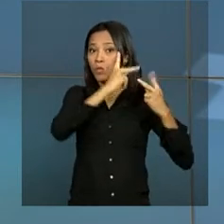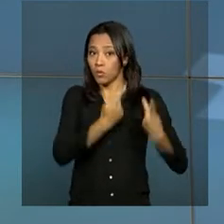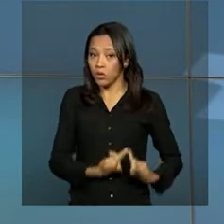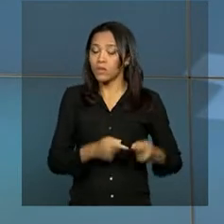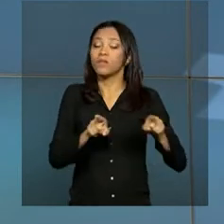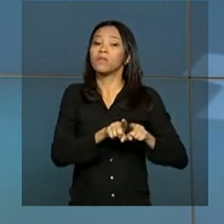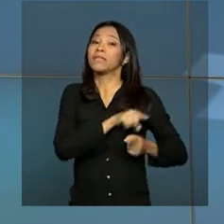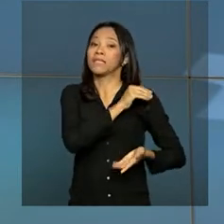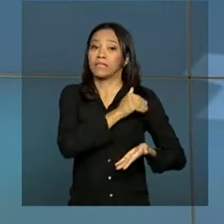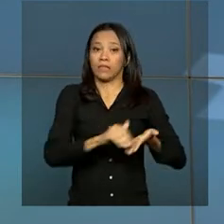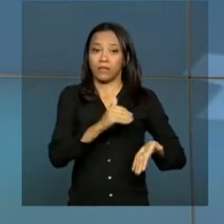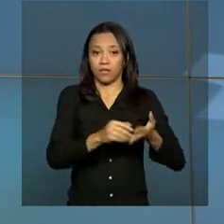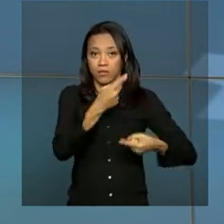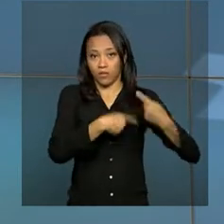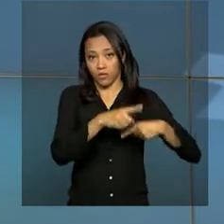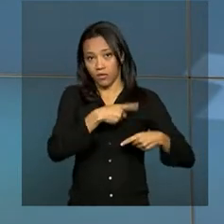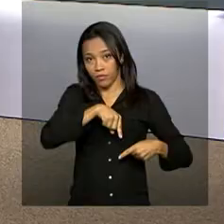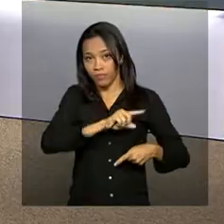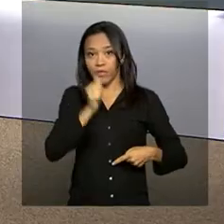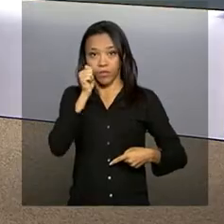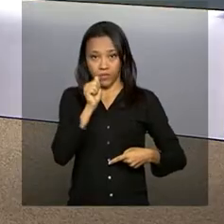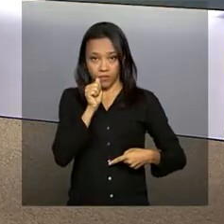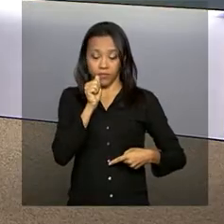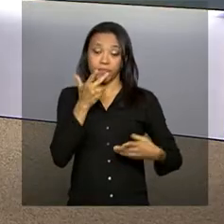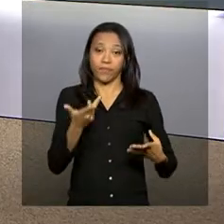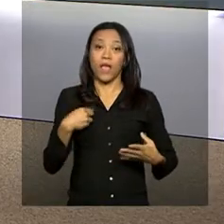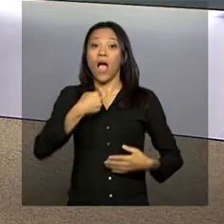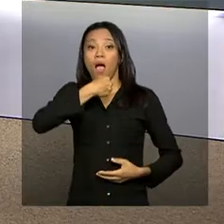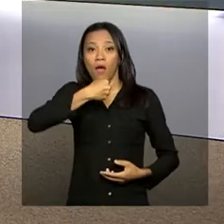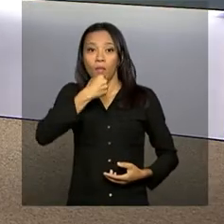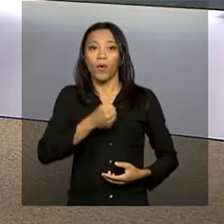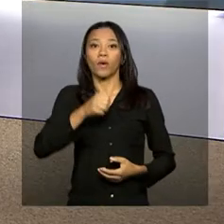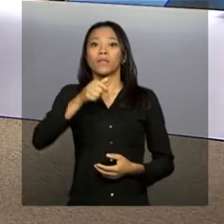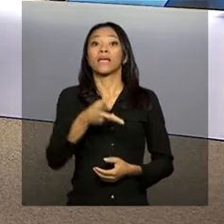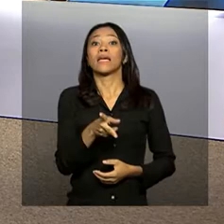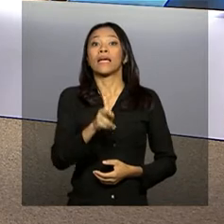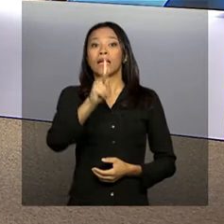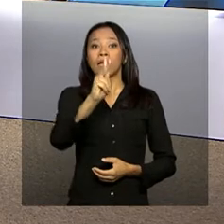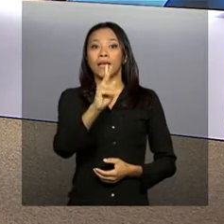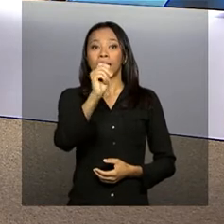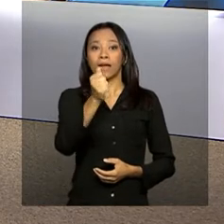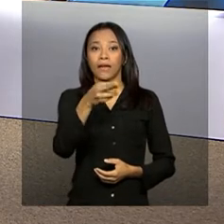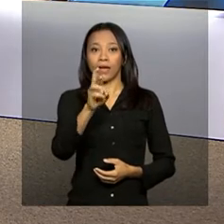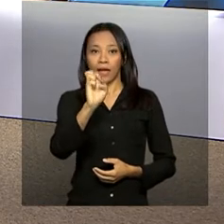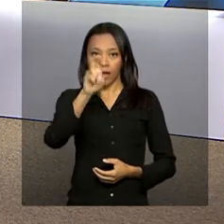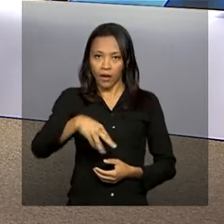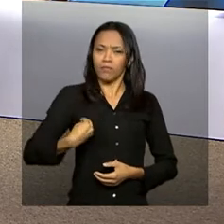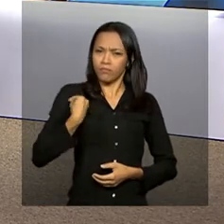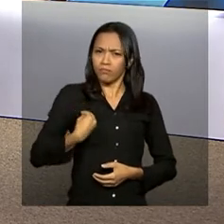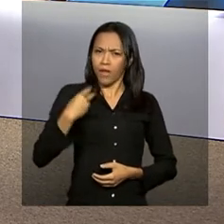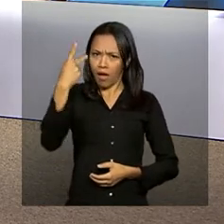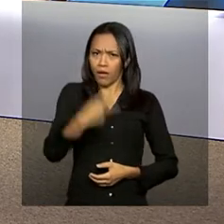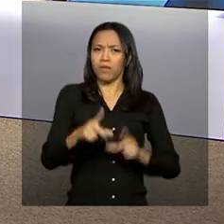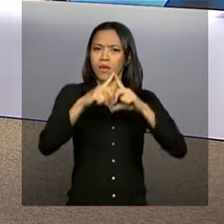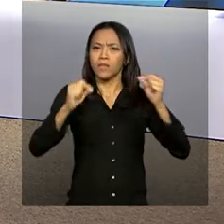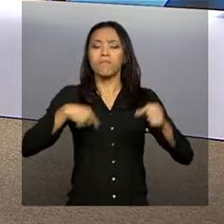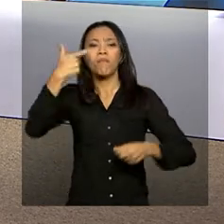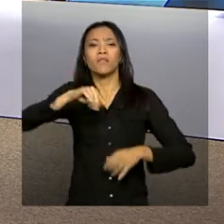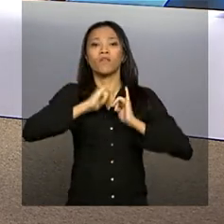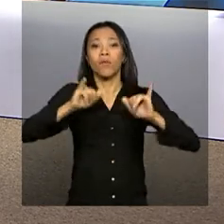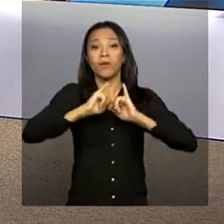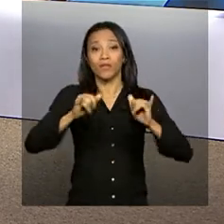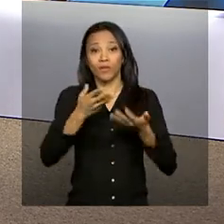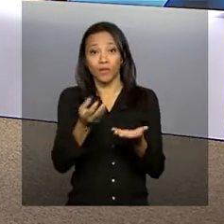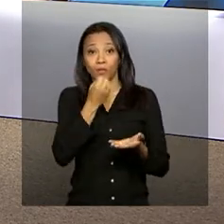da Secretaria de Políticas para as Mulheres. A repórter Luana Karen está no Ministério da Saúde aqui em Brasília e tem as informações ao